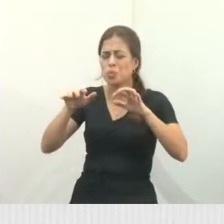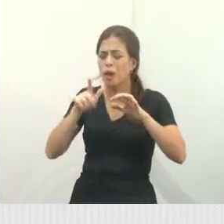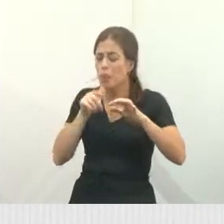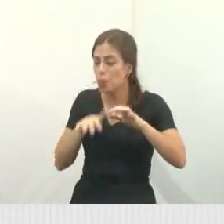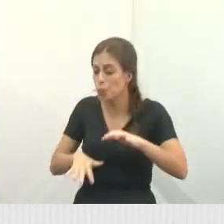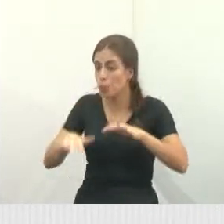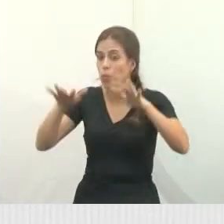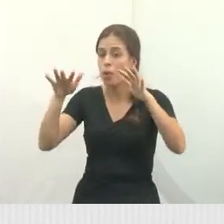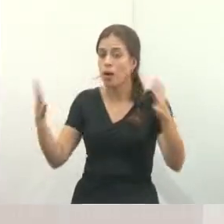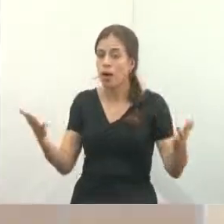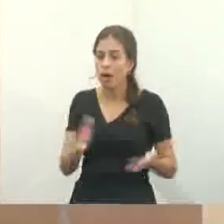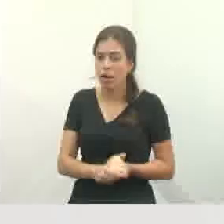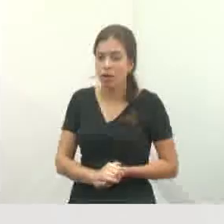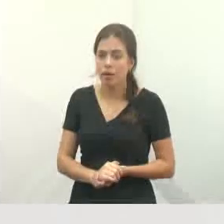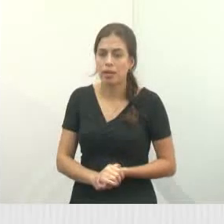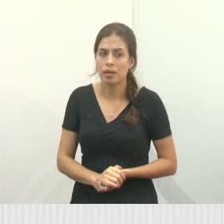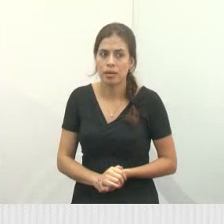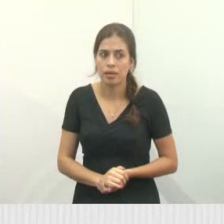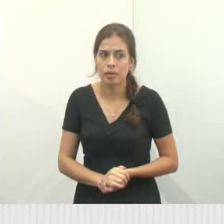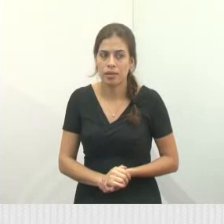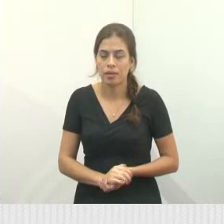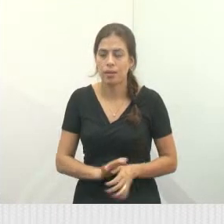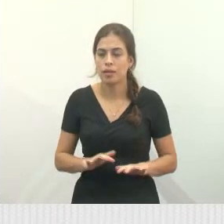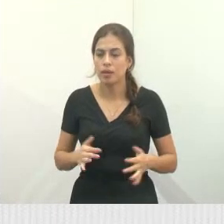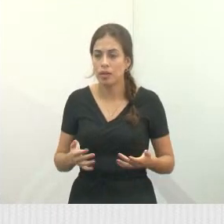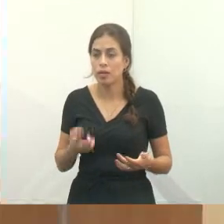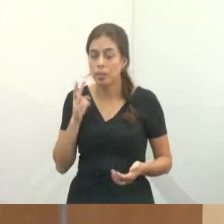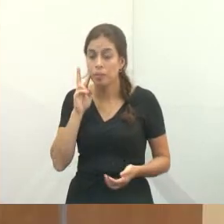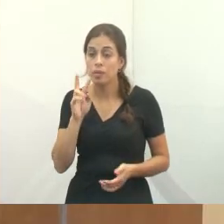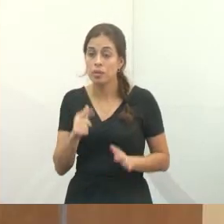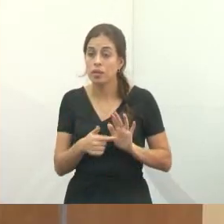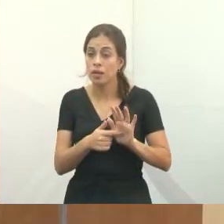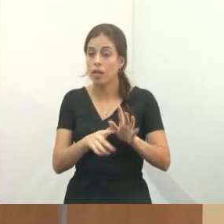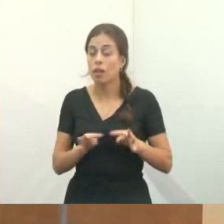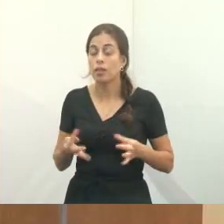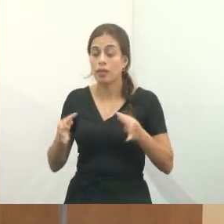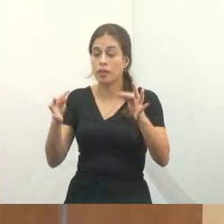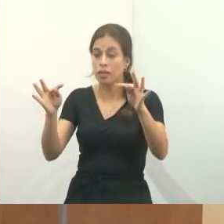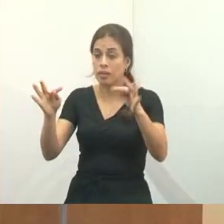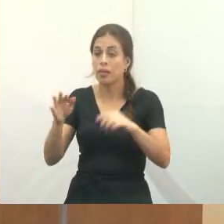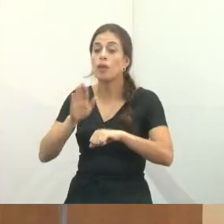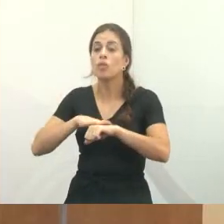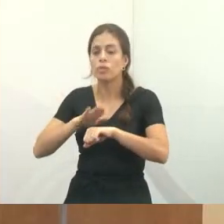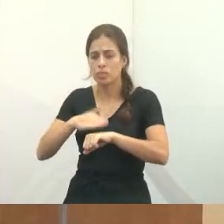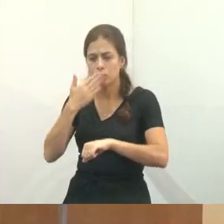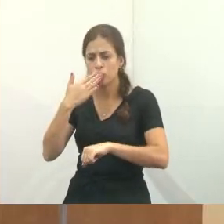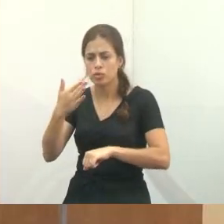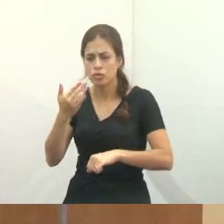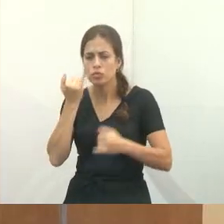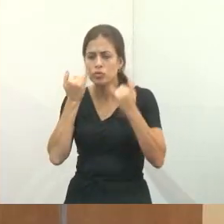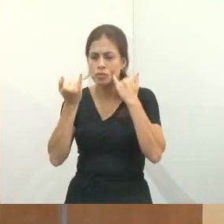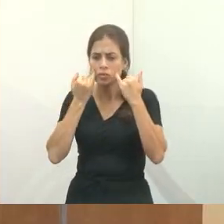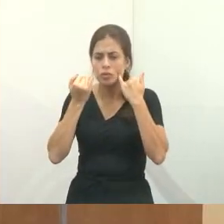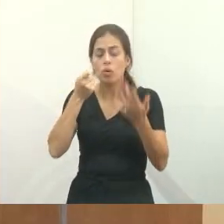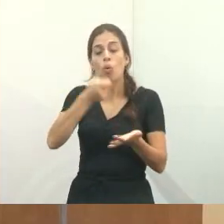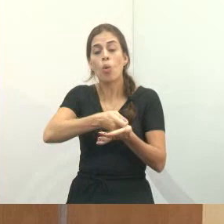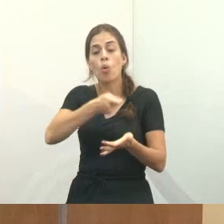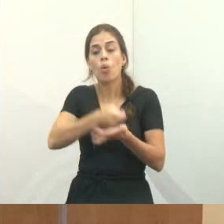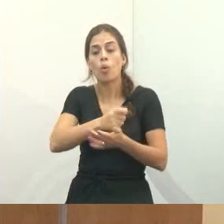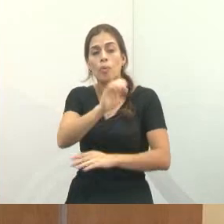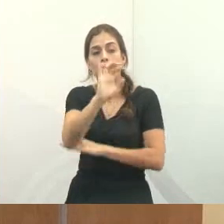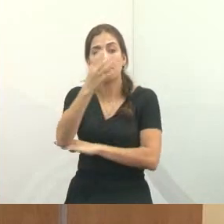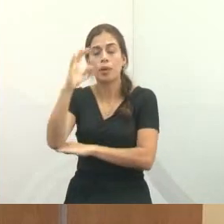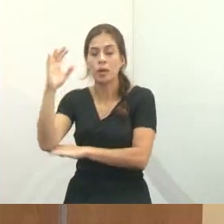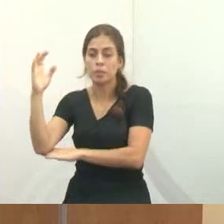para mim, por favor, técnico. Eu quero só dizer que eu fiz o pedido de formação. Vou cobrar do meio ambiente. Vou querer entender